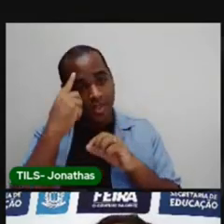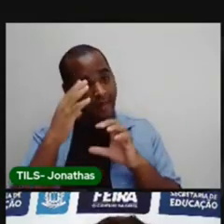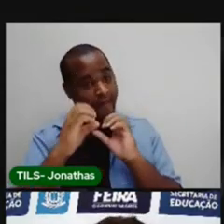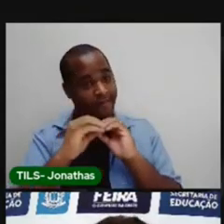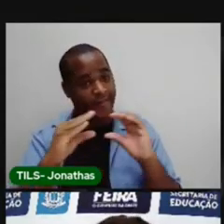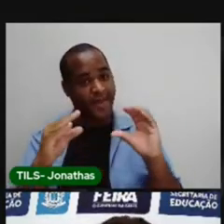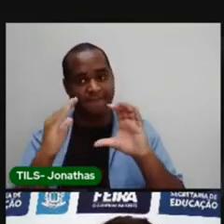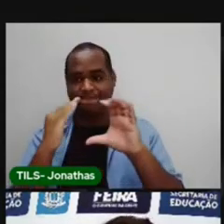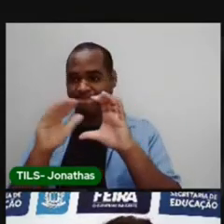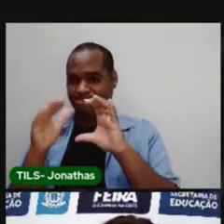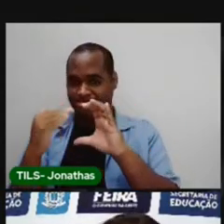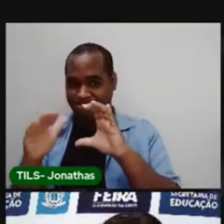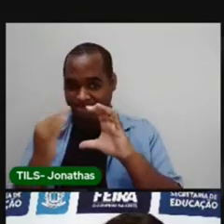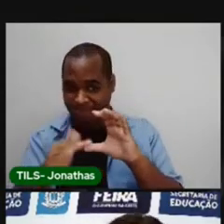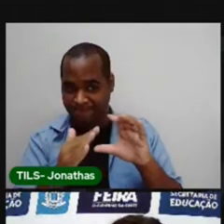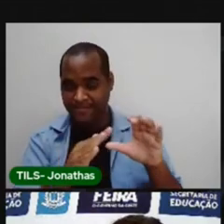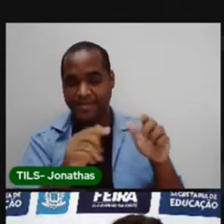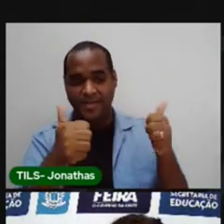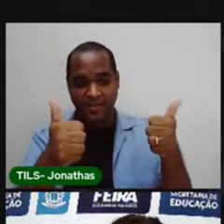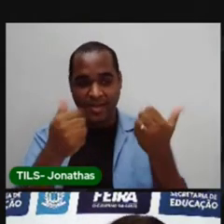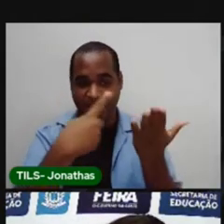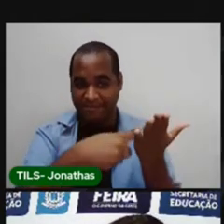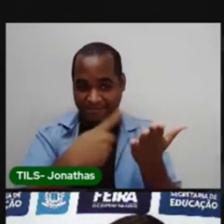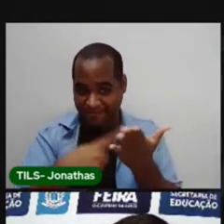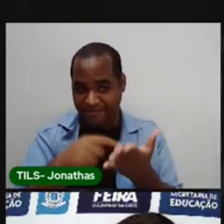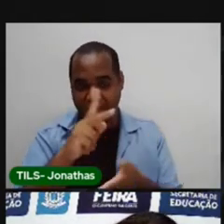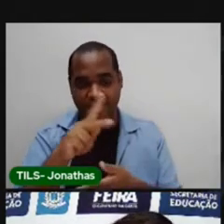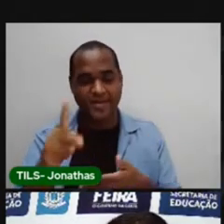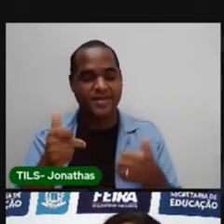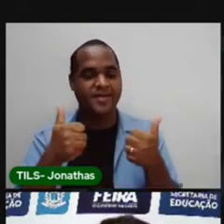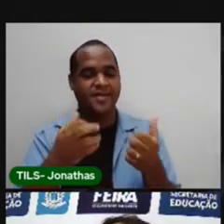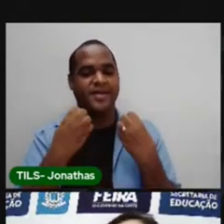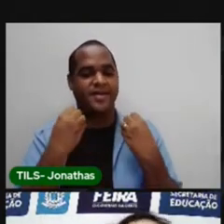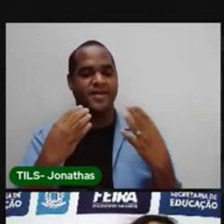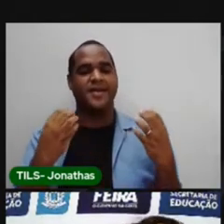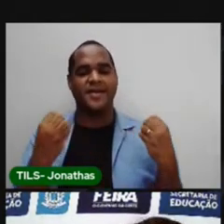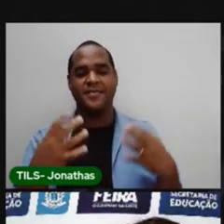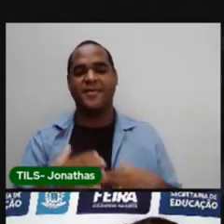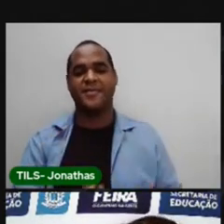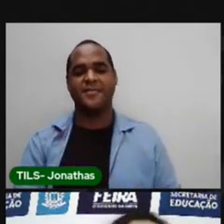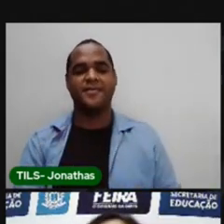escreve aí no chat pra Pro. Combinado? Muito bem.